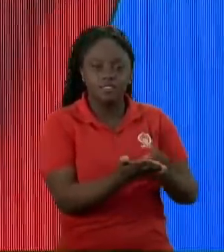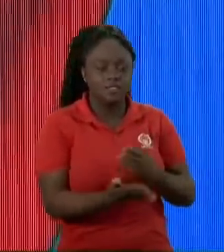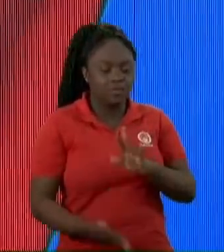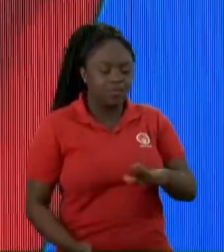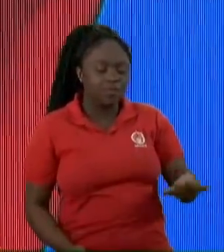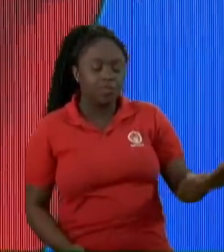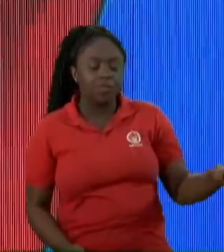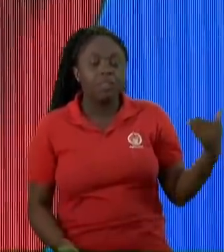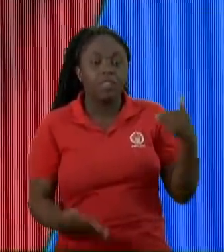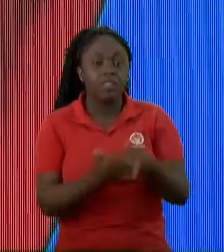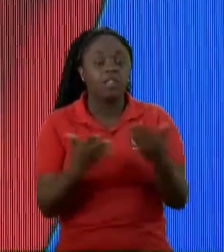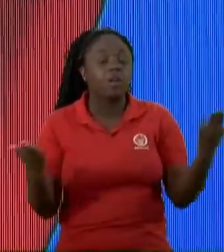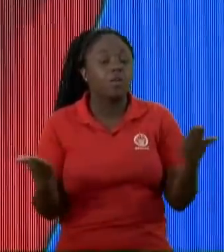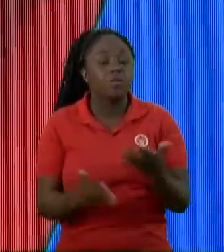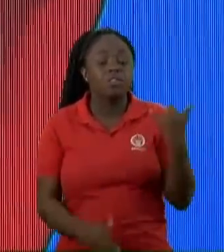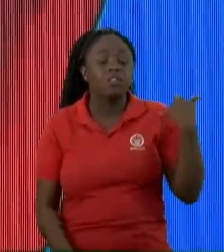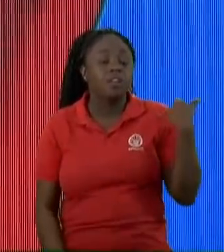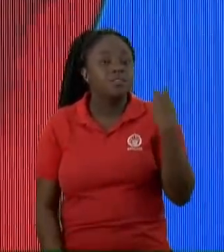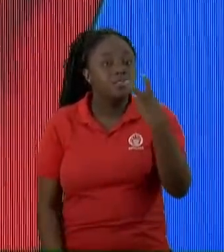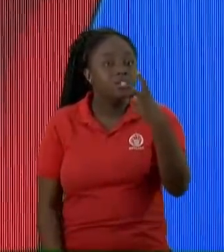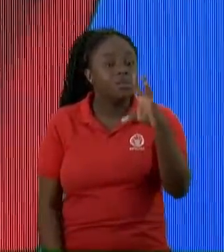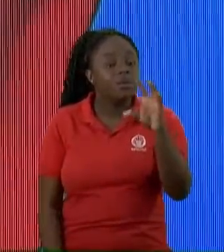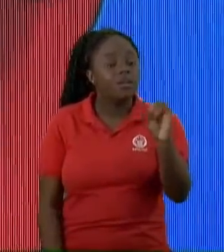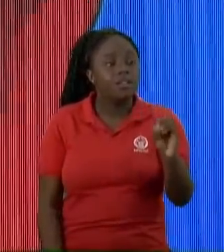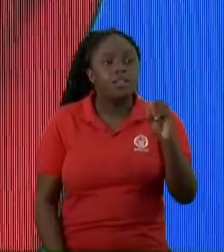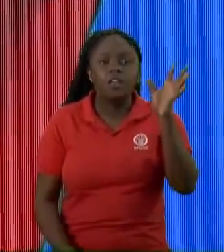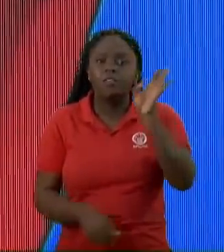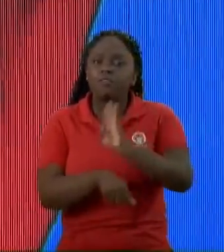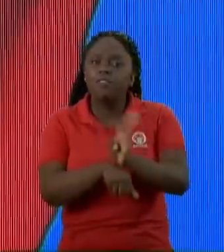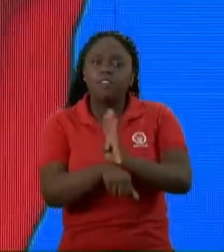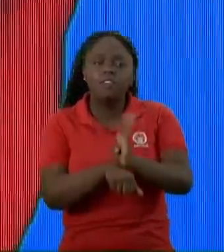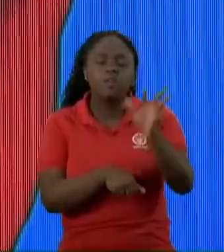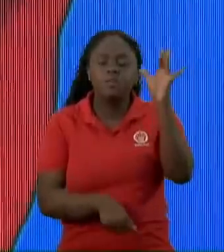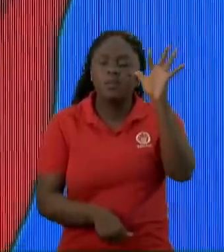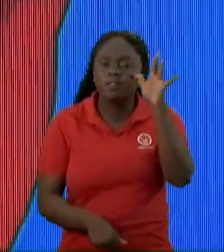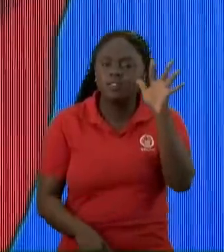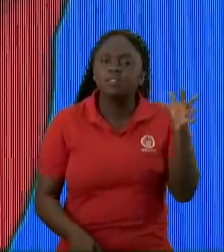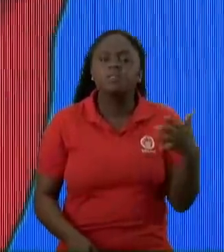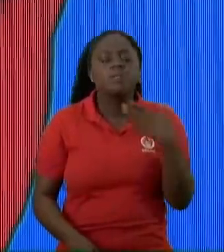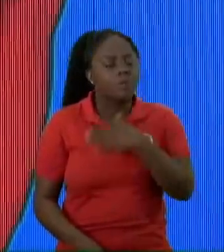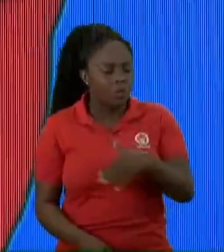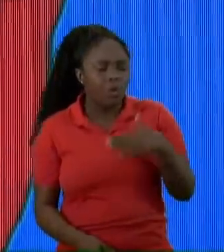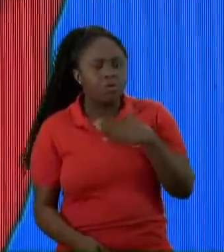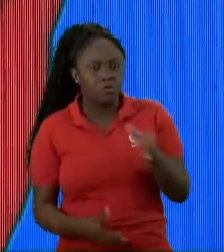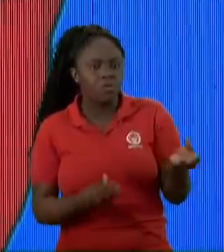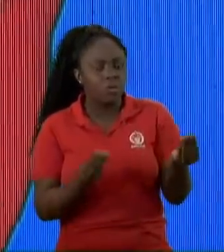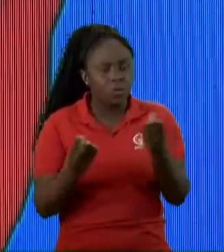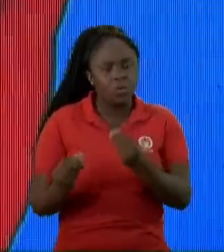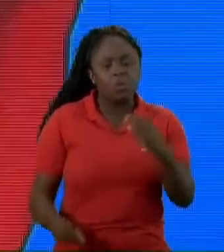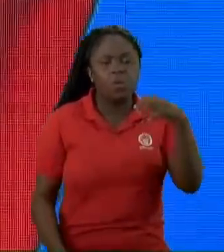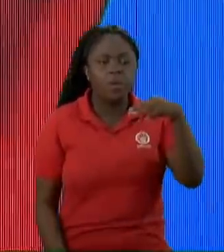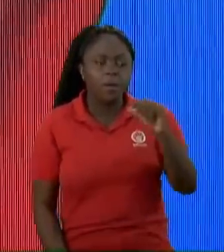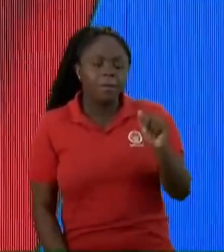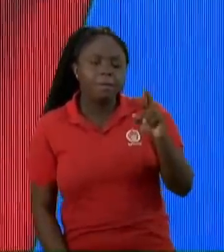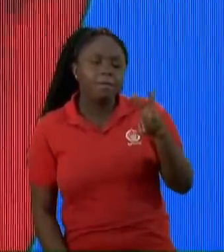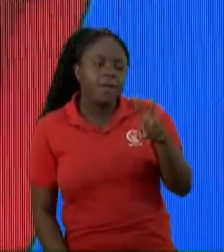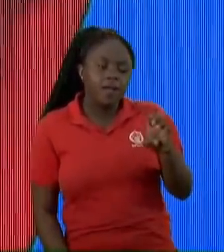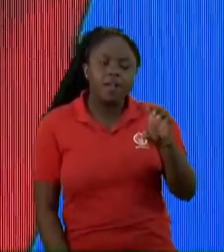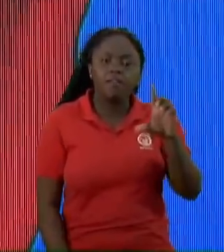Com quase 50 anos Eu vejo todos os filmes Eu curto muito Curto muito mesmo Marvel DC